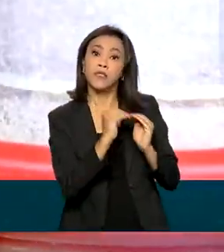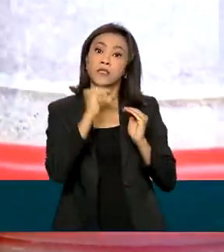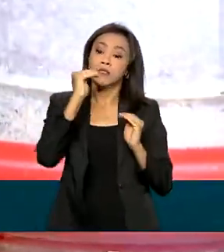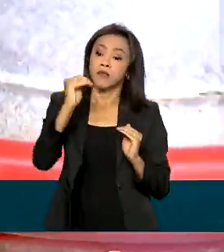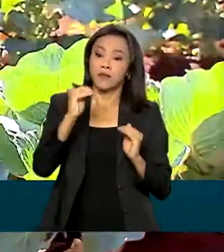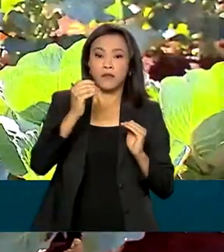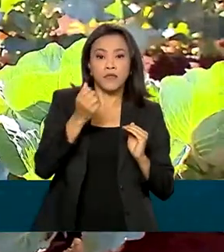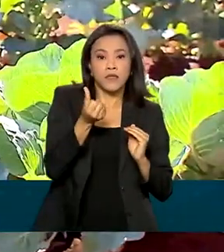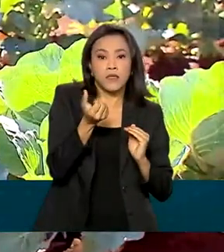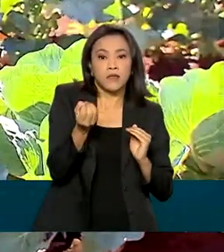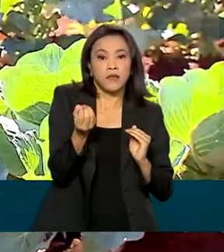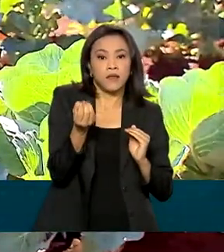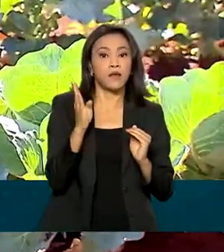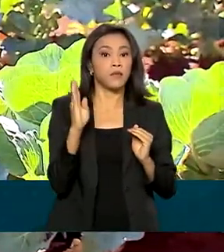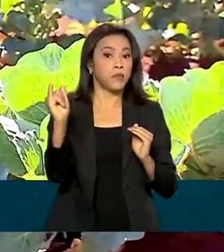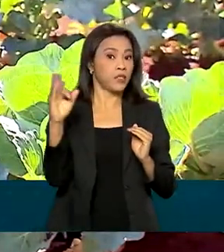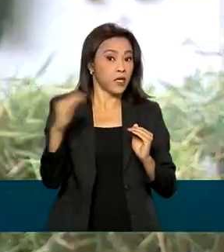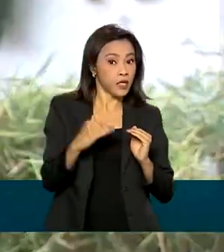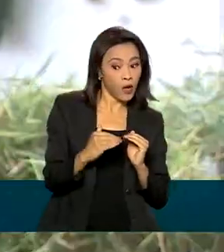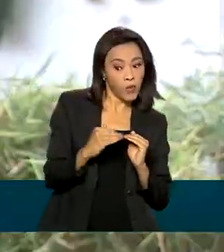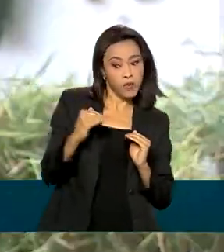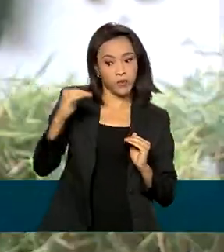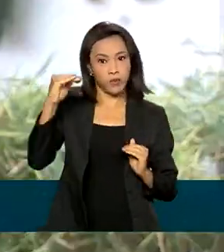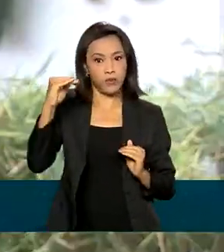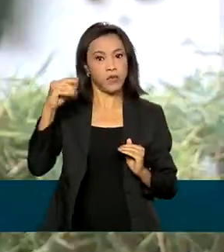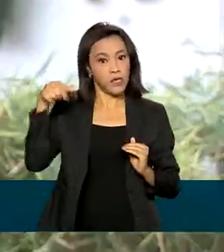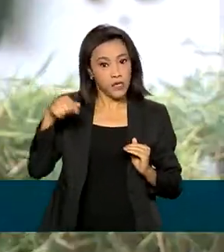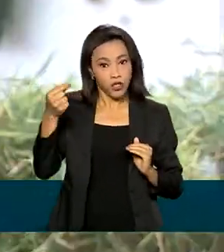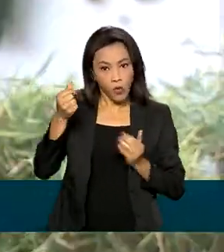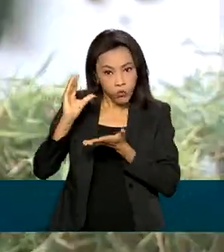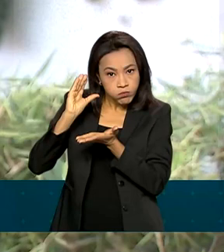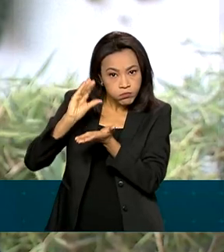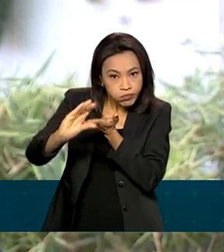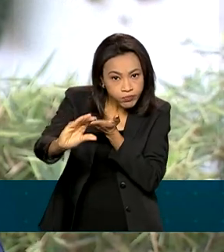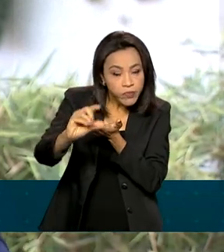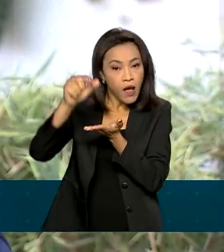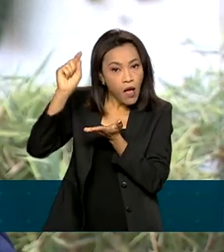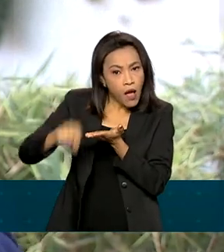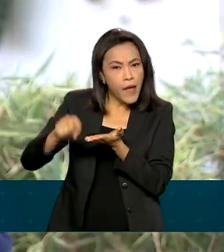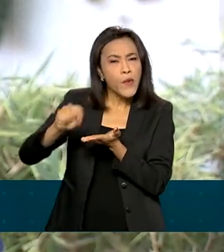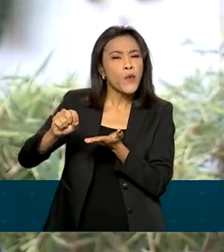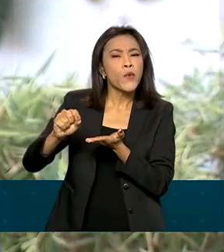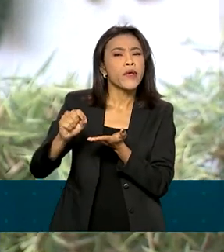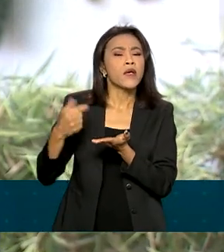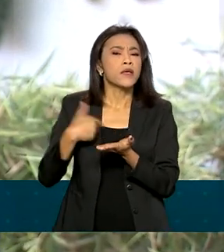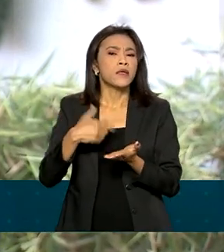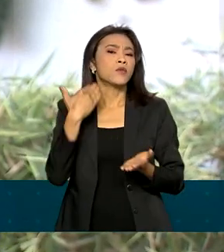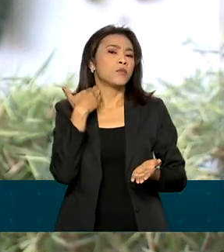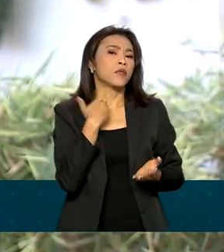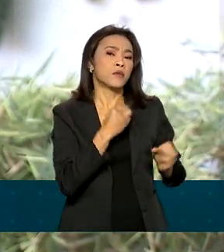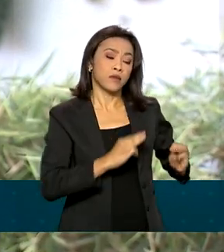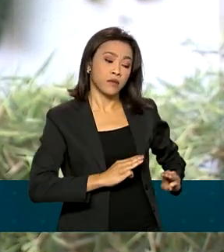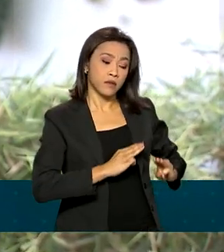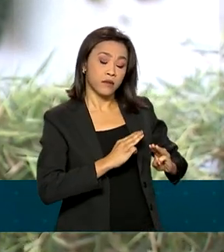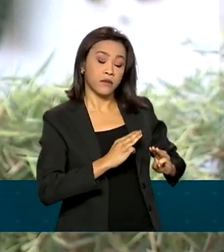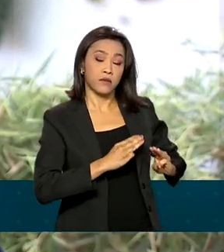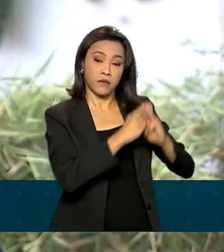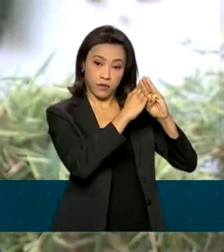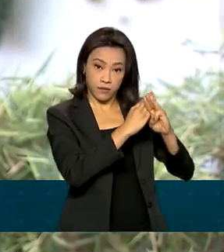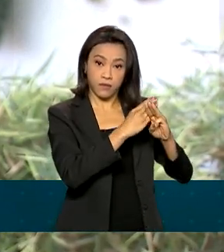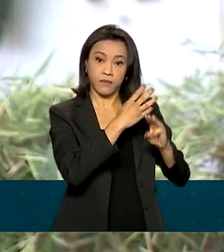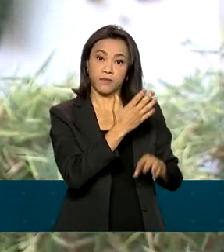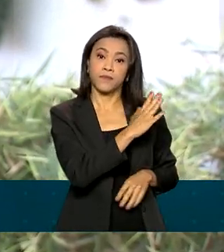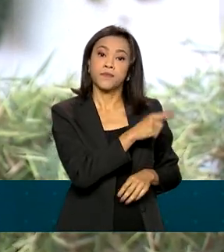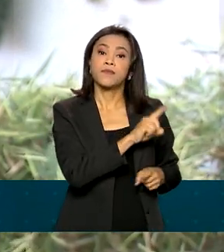60 bilhões de reais, né? Parte desses recursos aí virão de remanejamentos aí da Caixa Econômica Federal, do Banco do Brasil